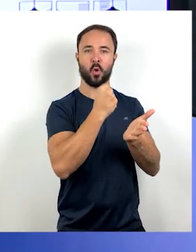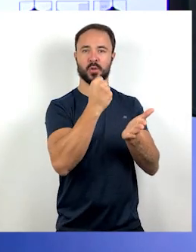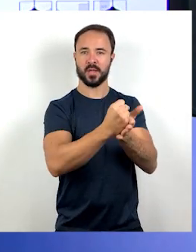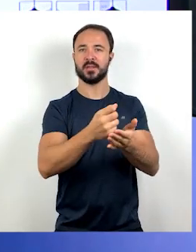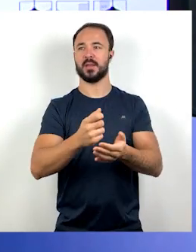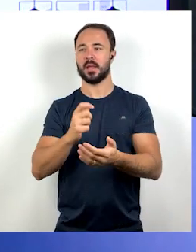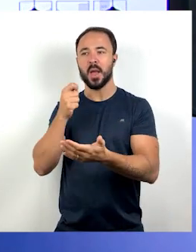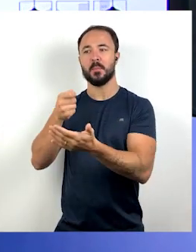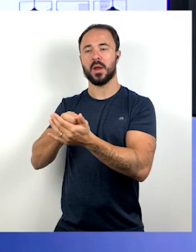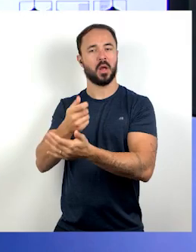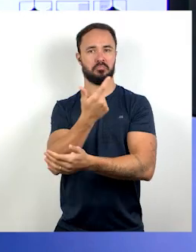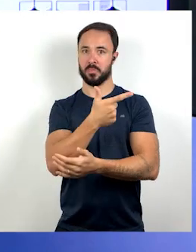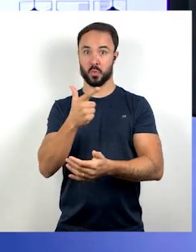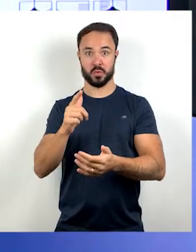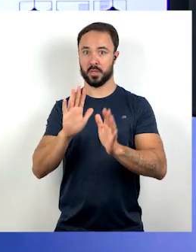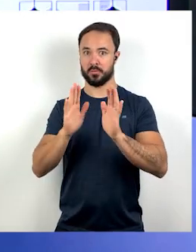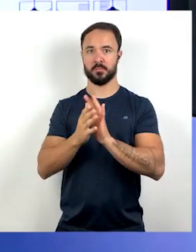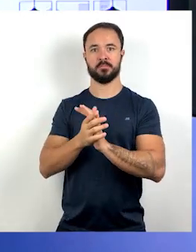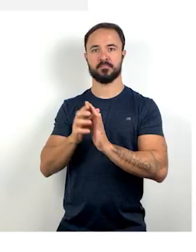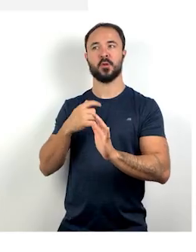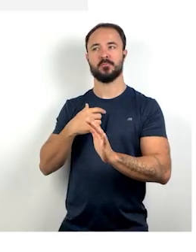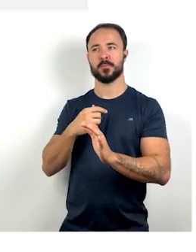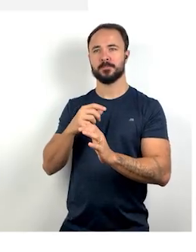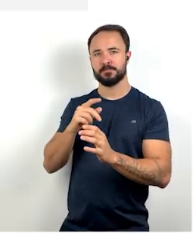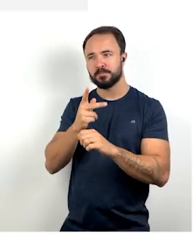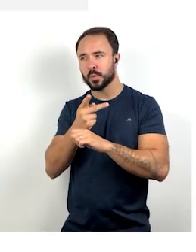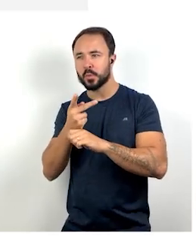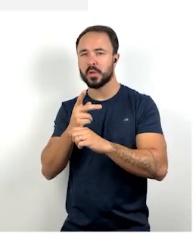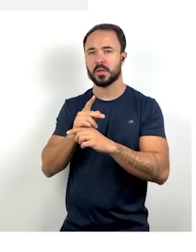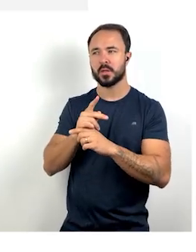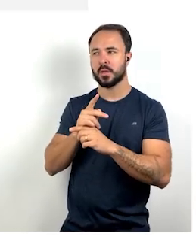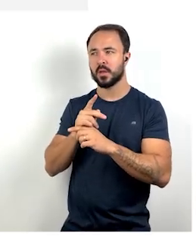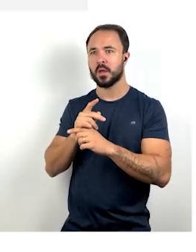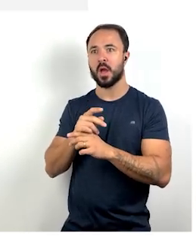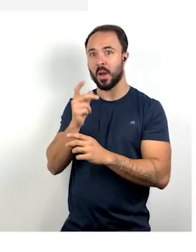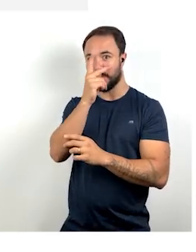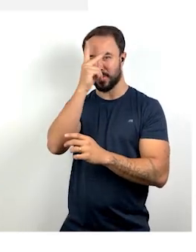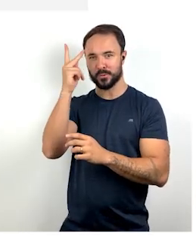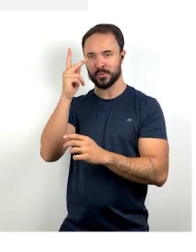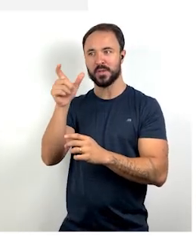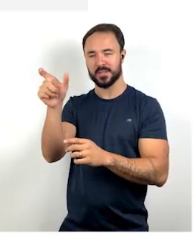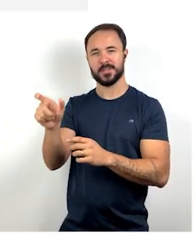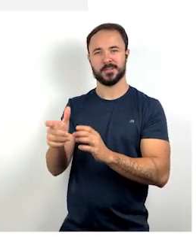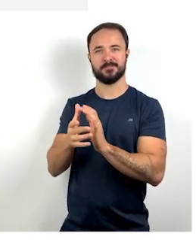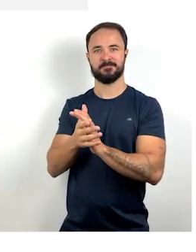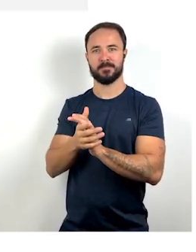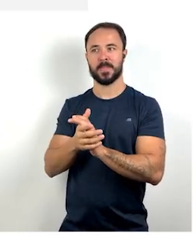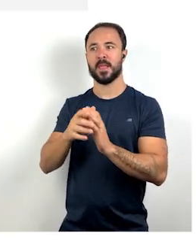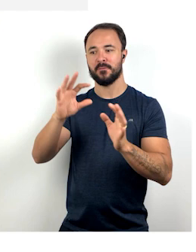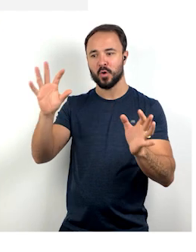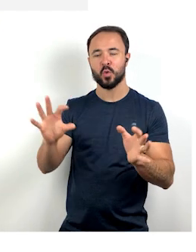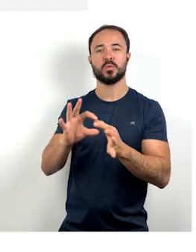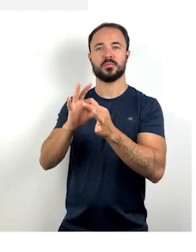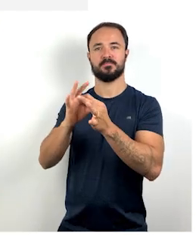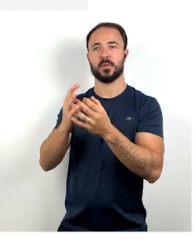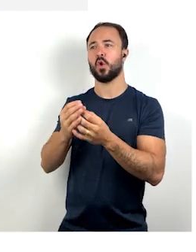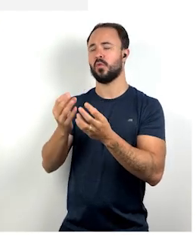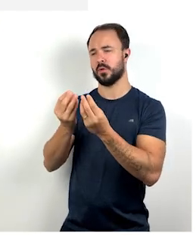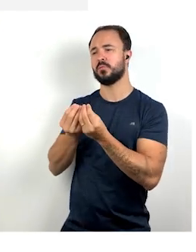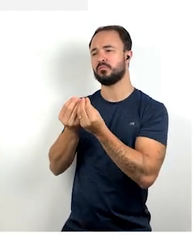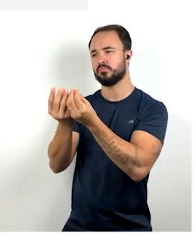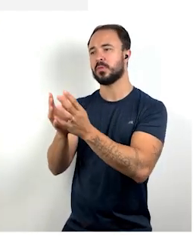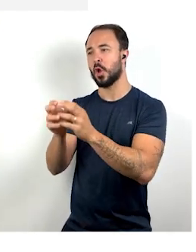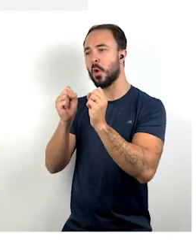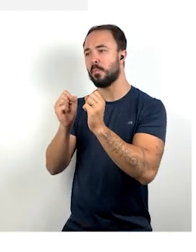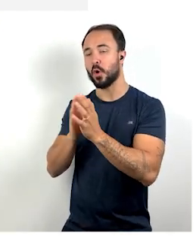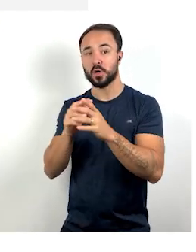alguma pessoa e essa pessoa, vou dar um espaço na minha terra para que ela possa plantar e tudo que ela produzir ali vai ser